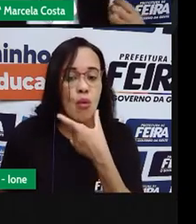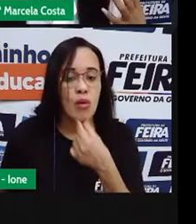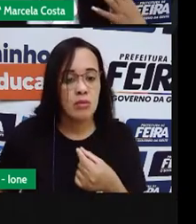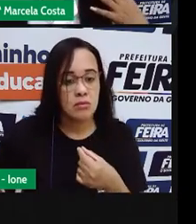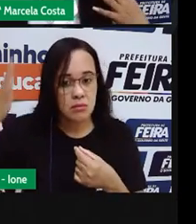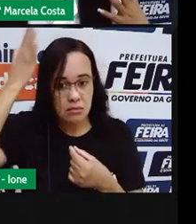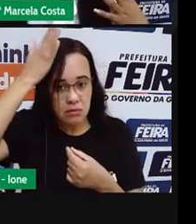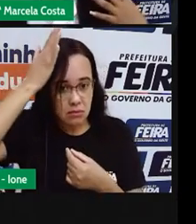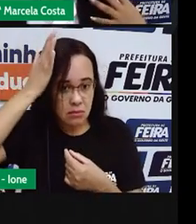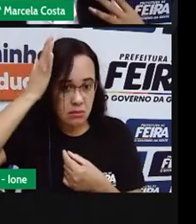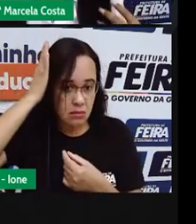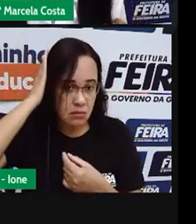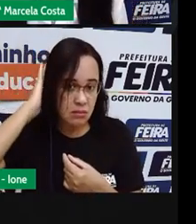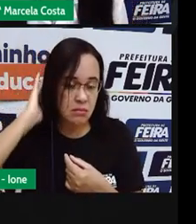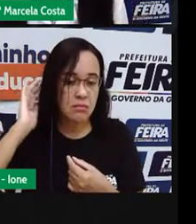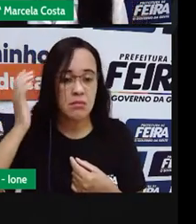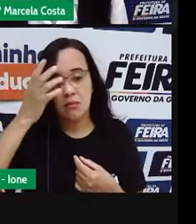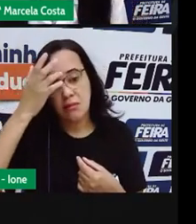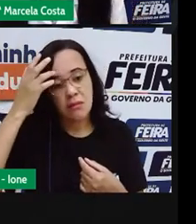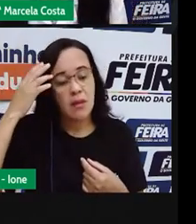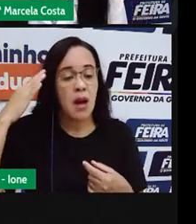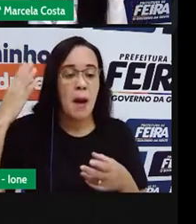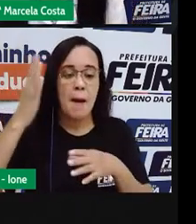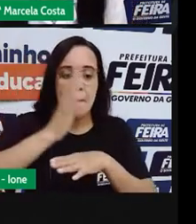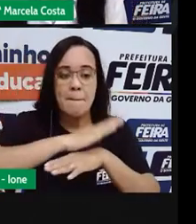É um homem Que tem a pele Branca